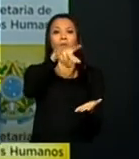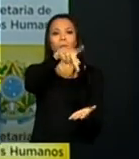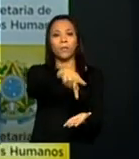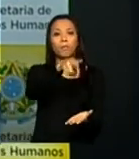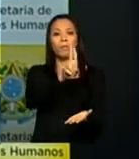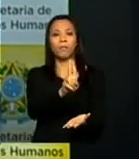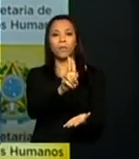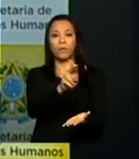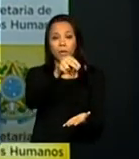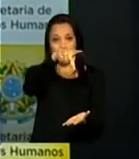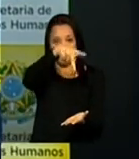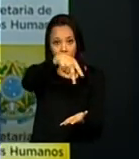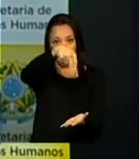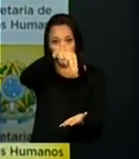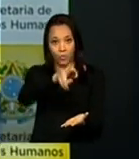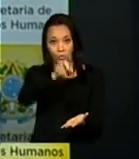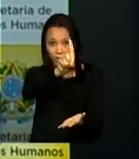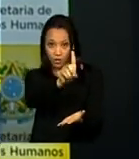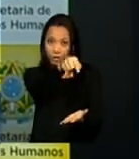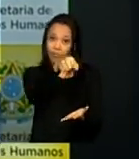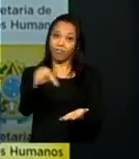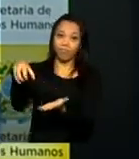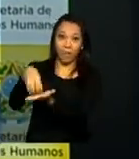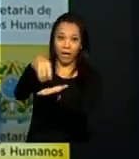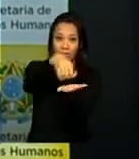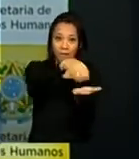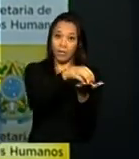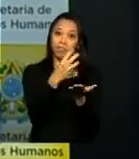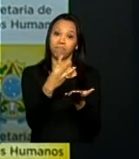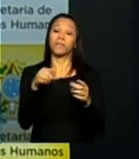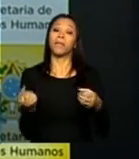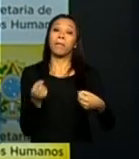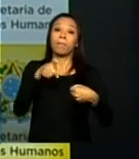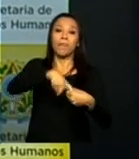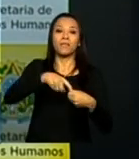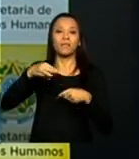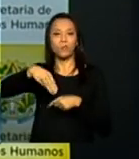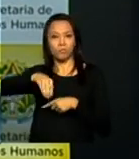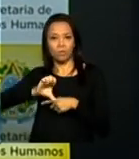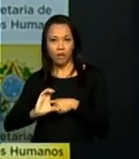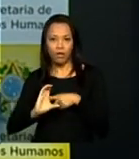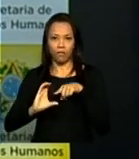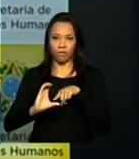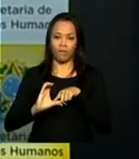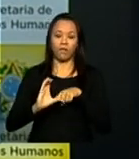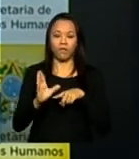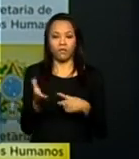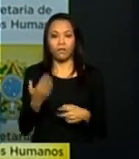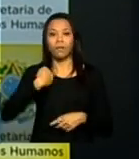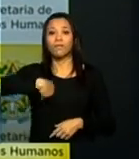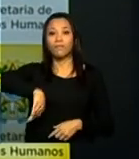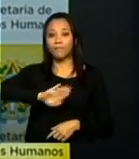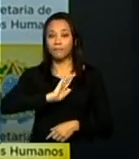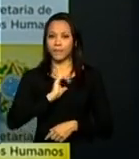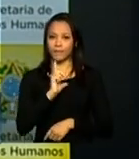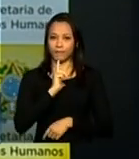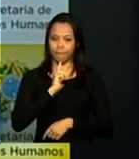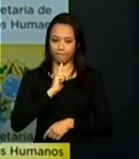projeto e também um grande parceiro do Ministério da Educação. E nós temos que